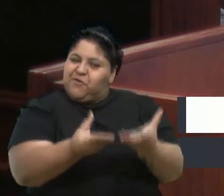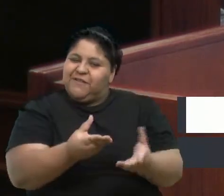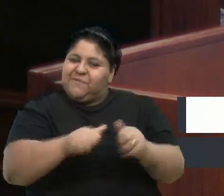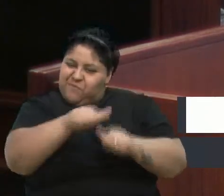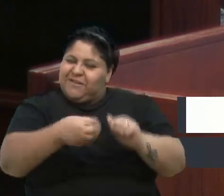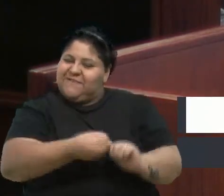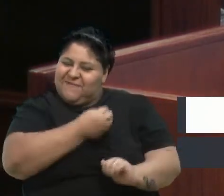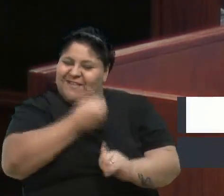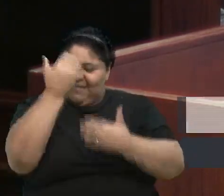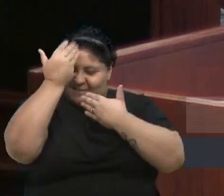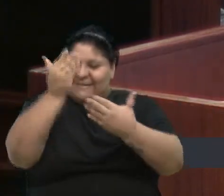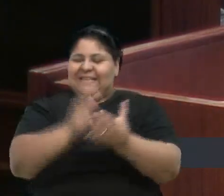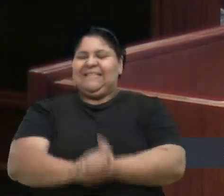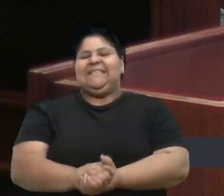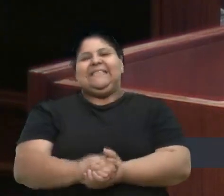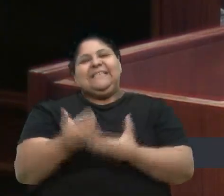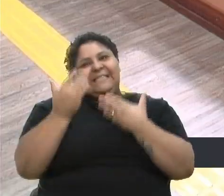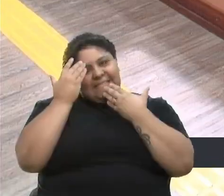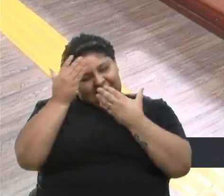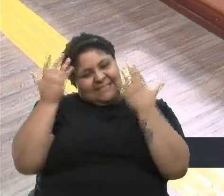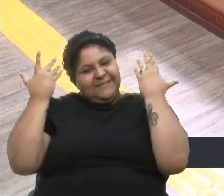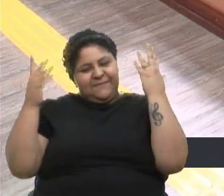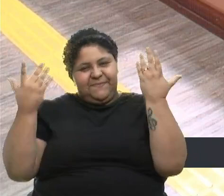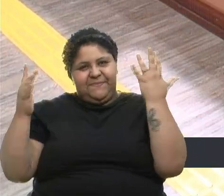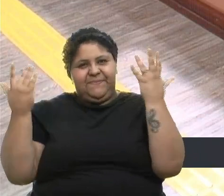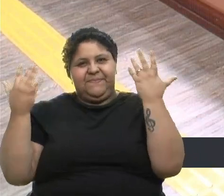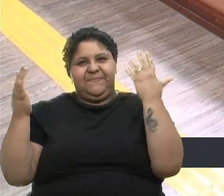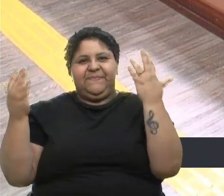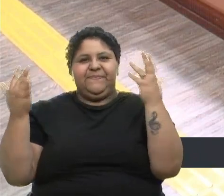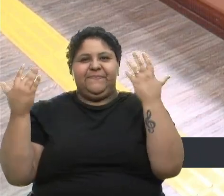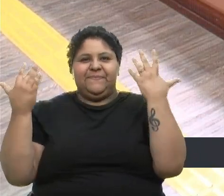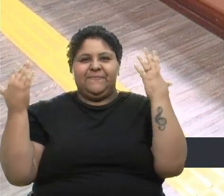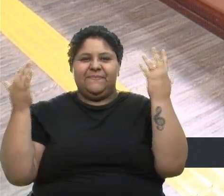Obrigada. Obrigado, parabéns. Obrigada.